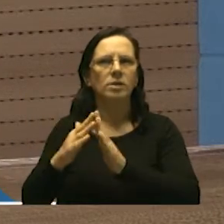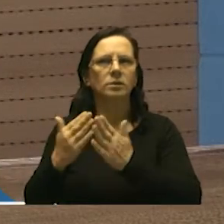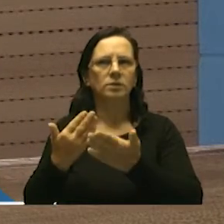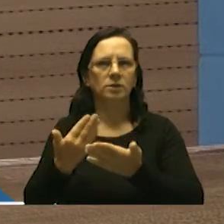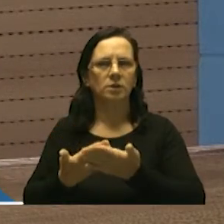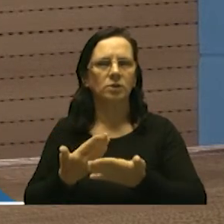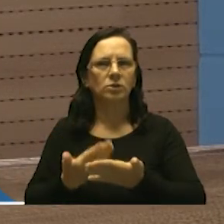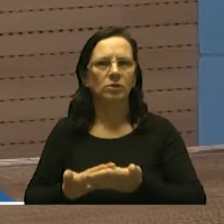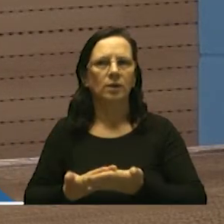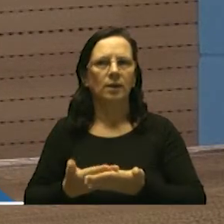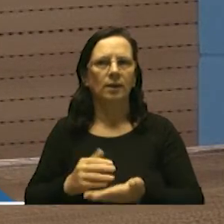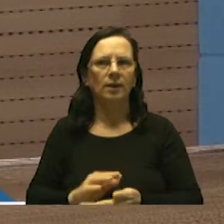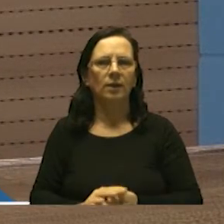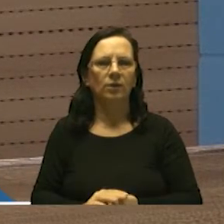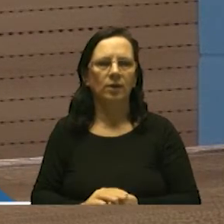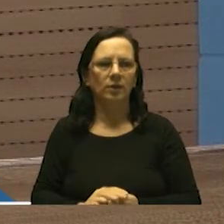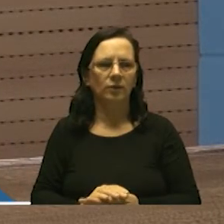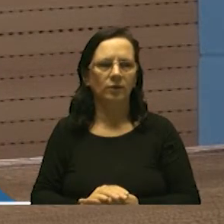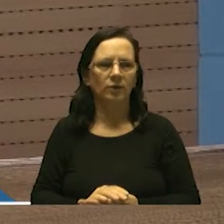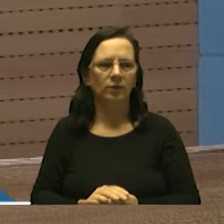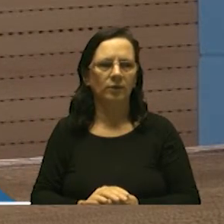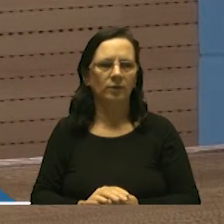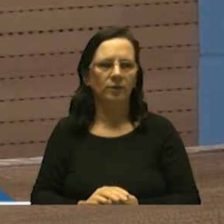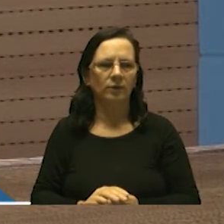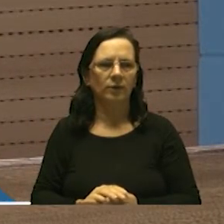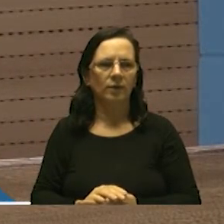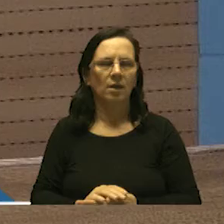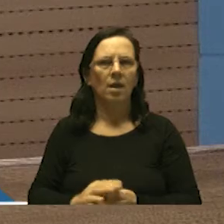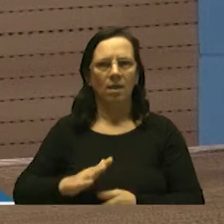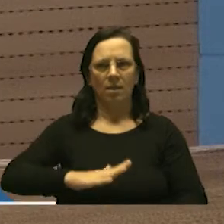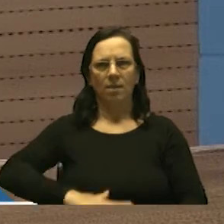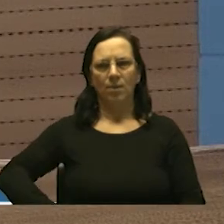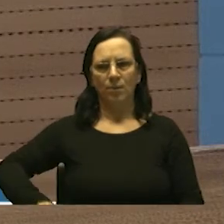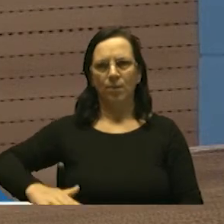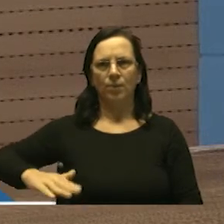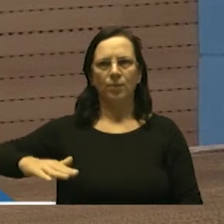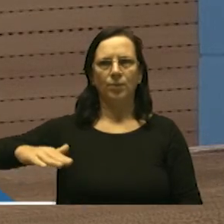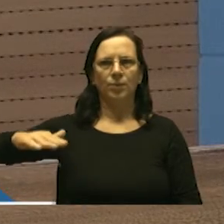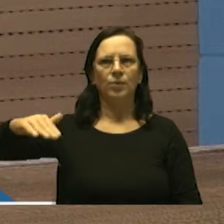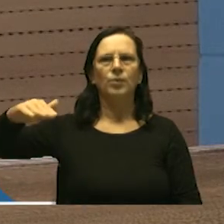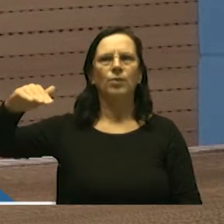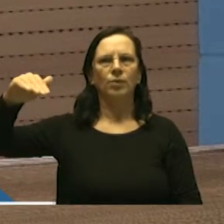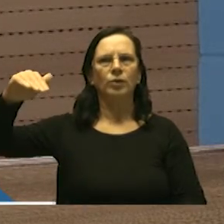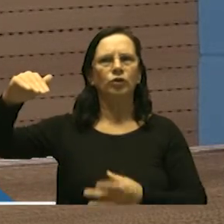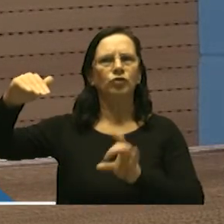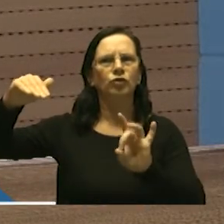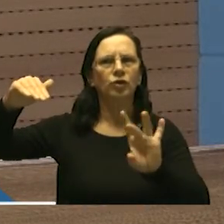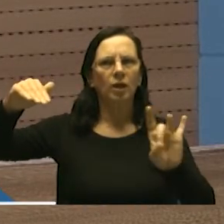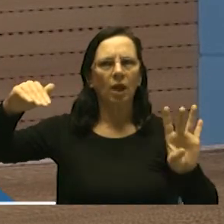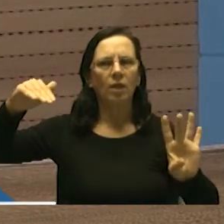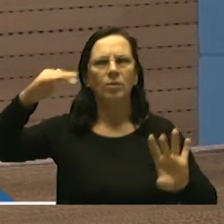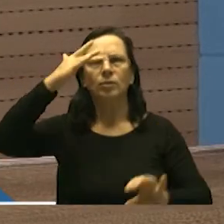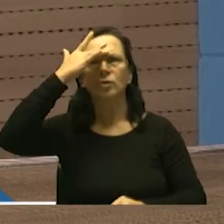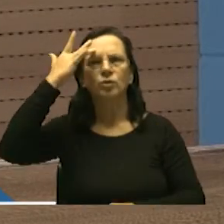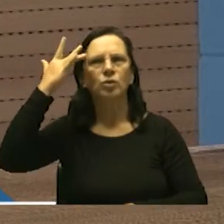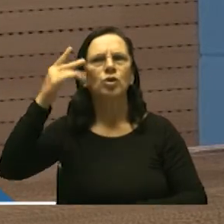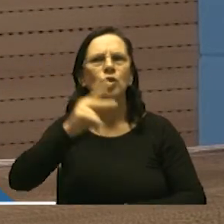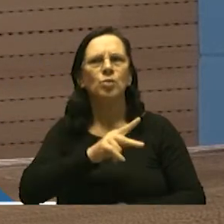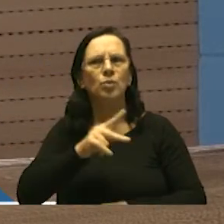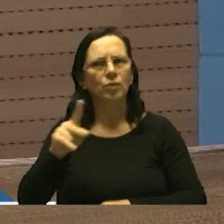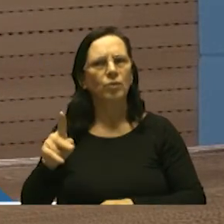Wilson Pio e na sua infância na minha infância na infância de cada um de nós os nossos professores